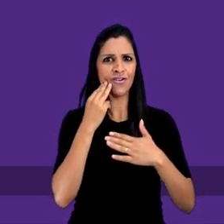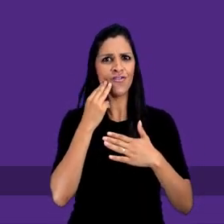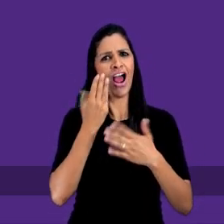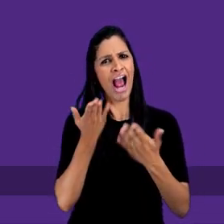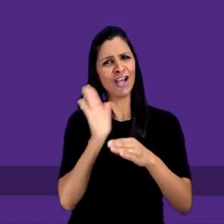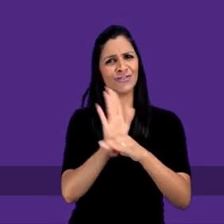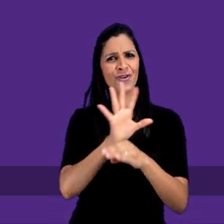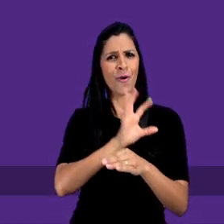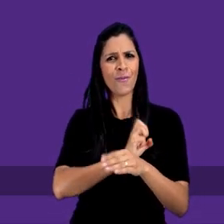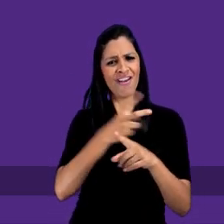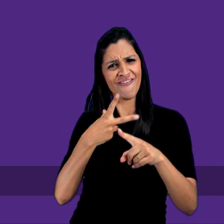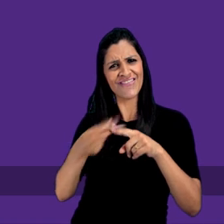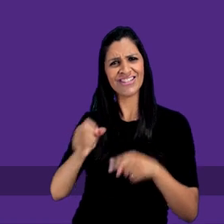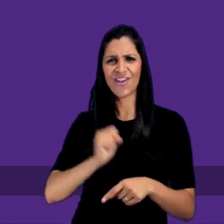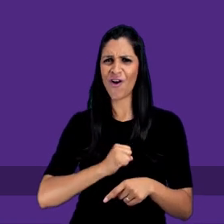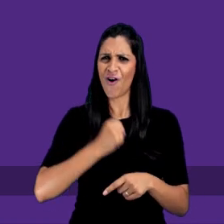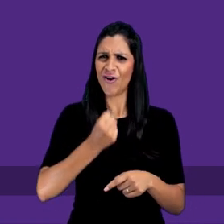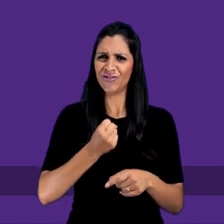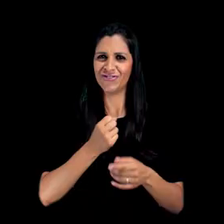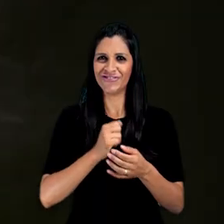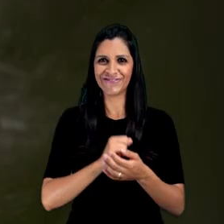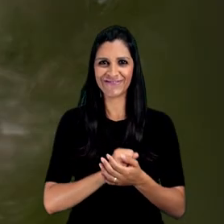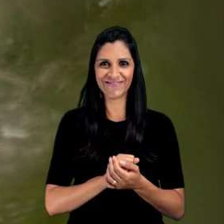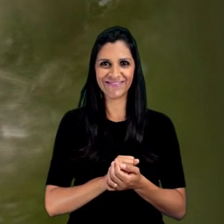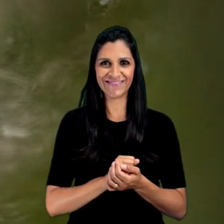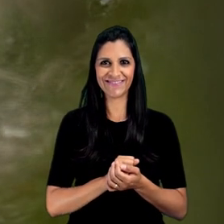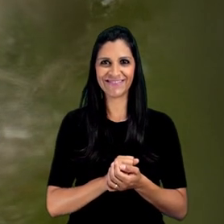da Manu e ajuda o amor a vencer o ódio.